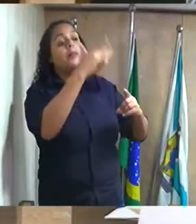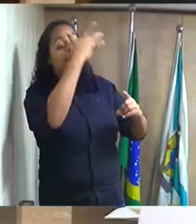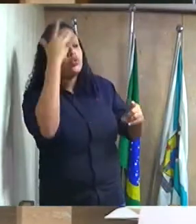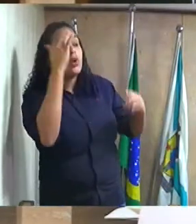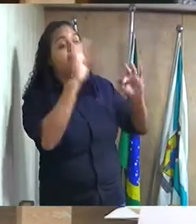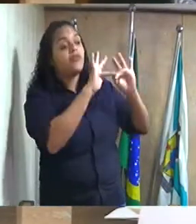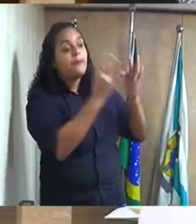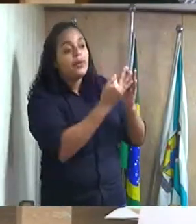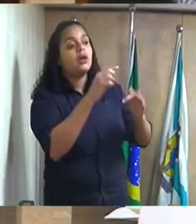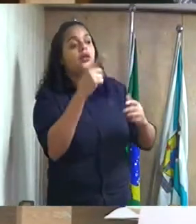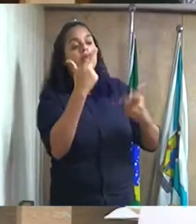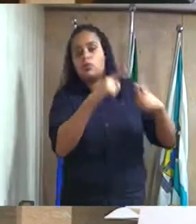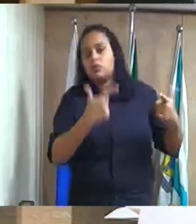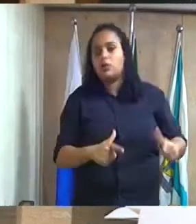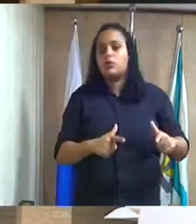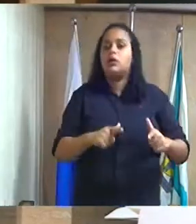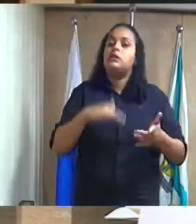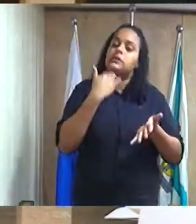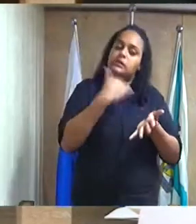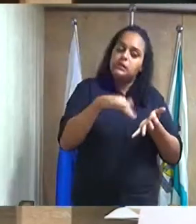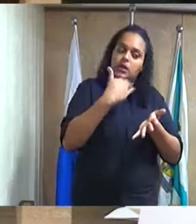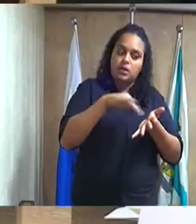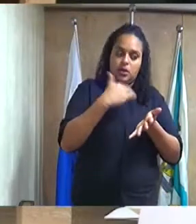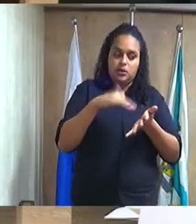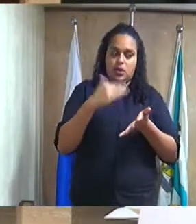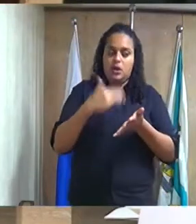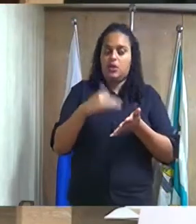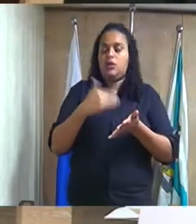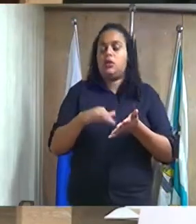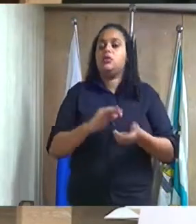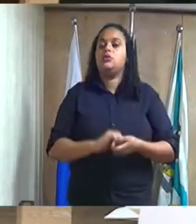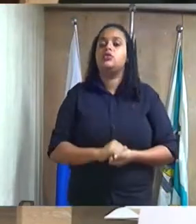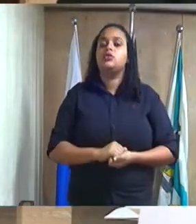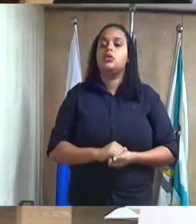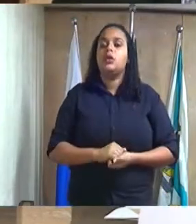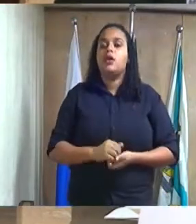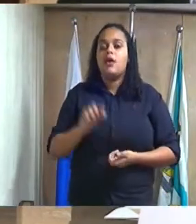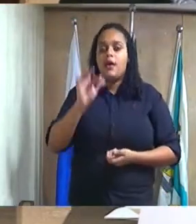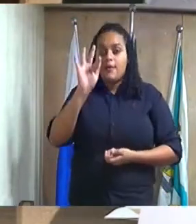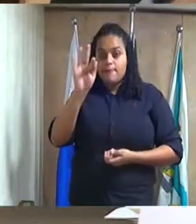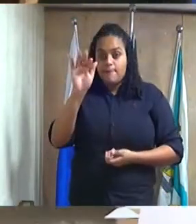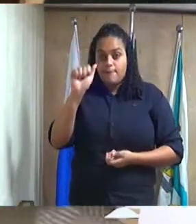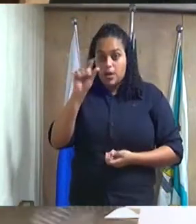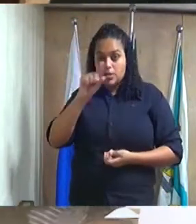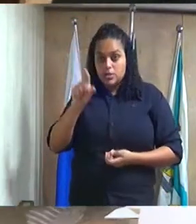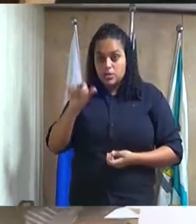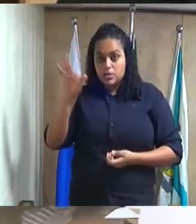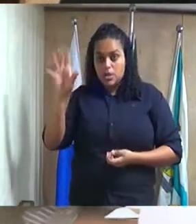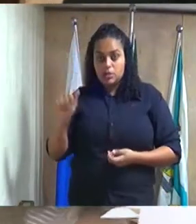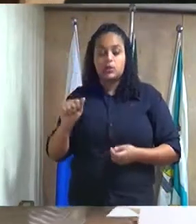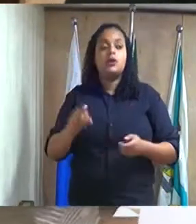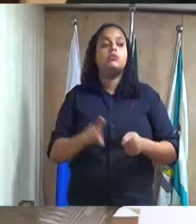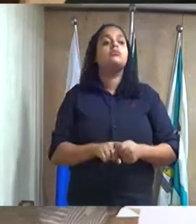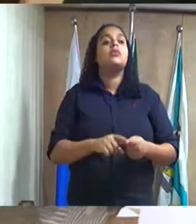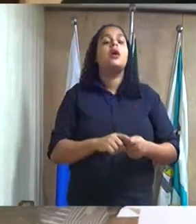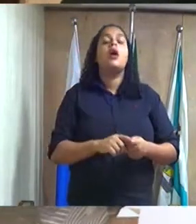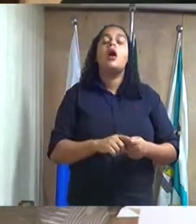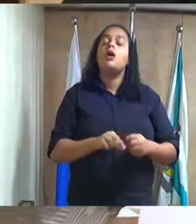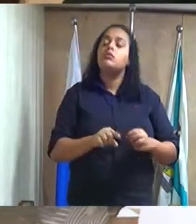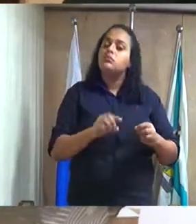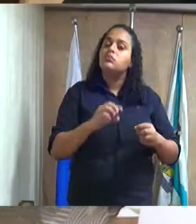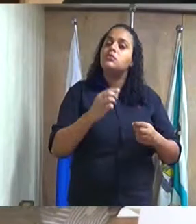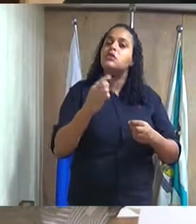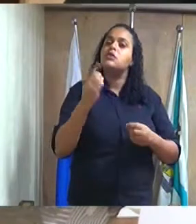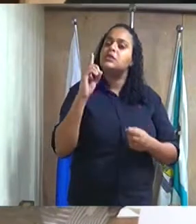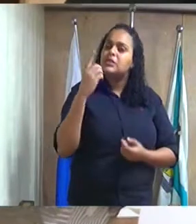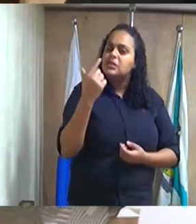comunicado da Secretaria Municipal de Fazenda de Duque de Caxias informando sobre a audiência pública referente ao